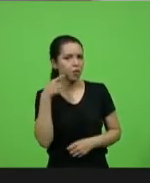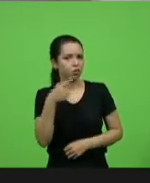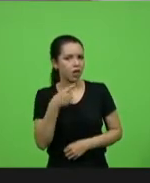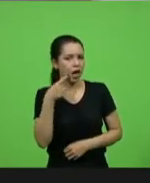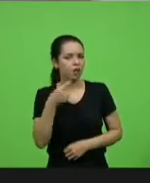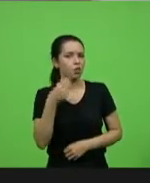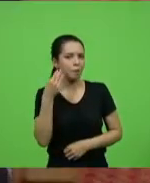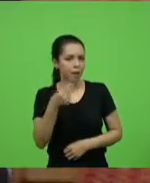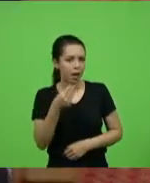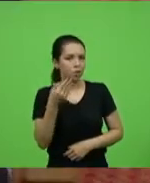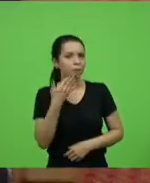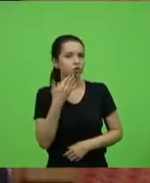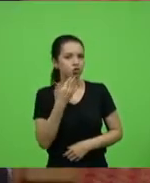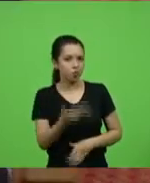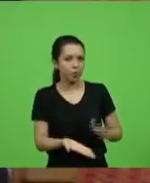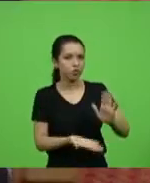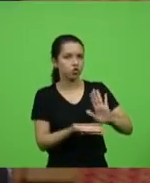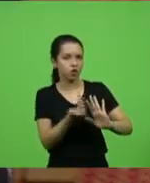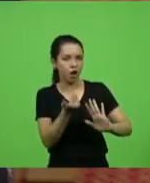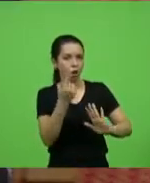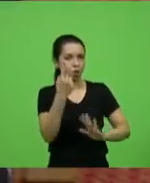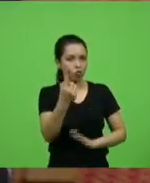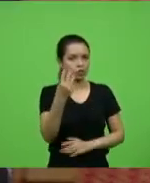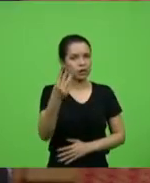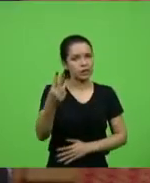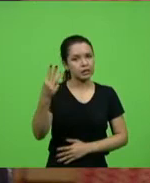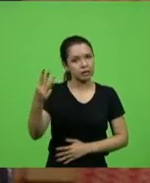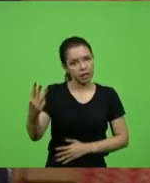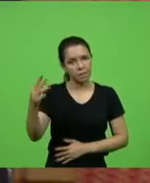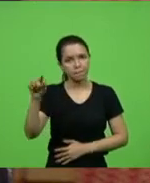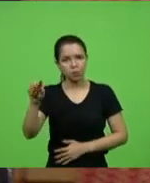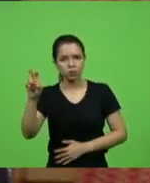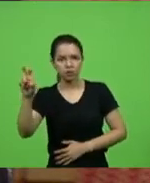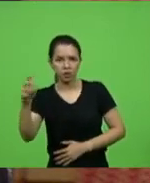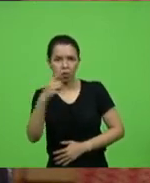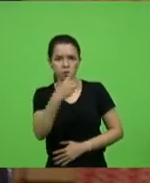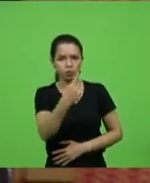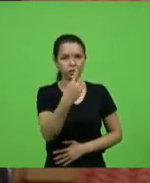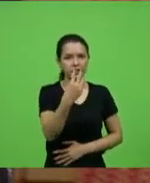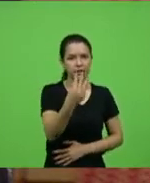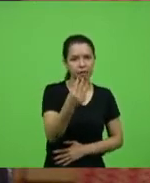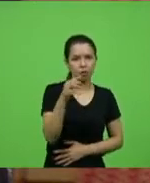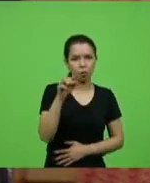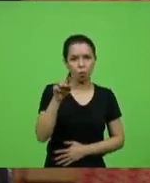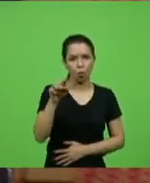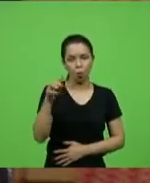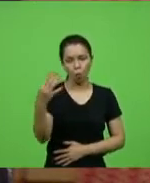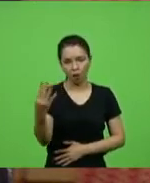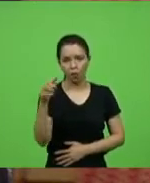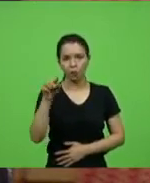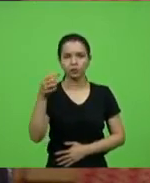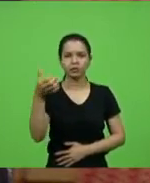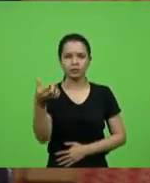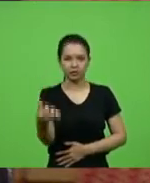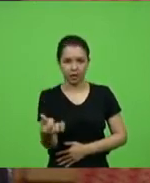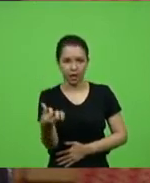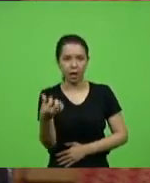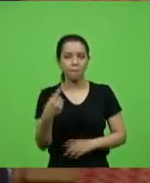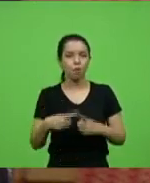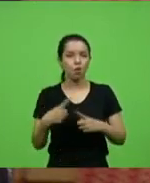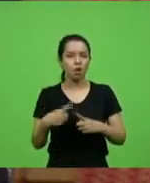a 133.5 e a 134.6 pelaquela conversa que houve